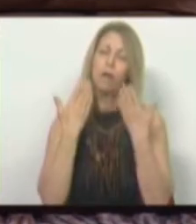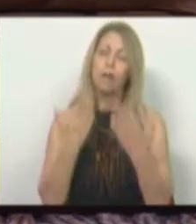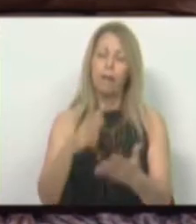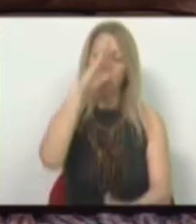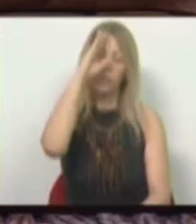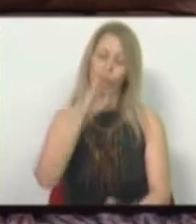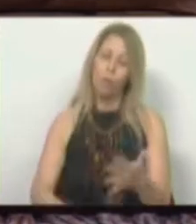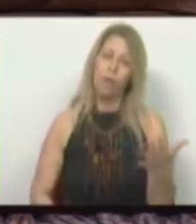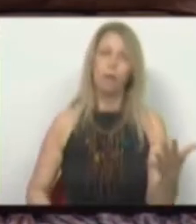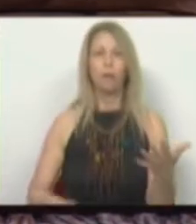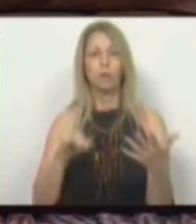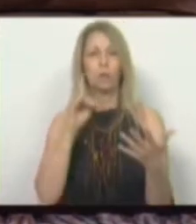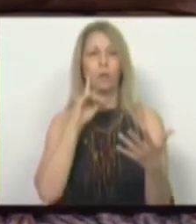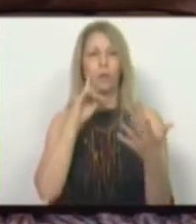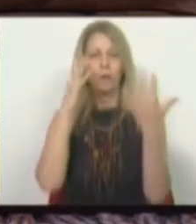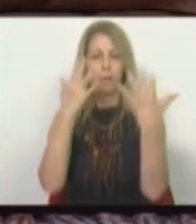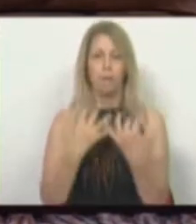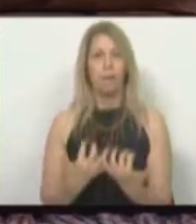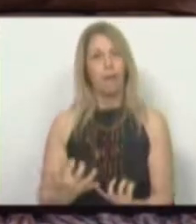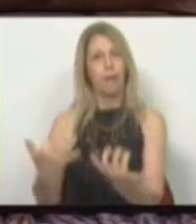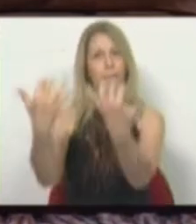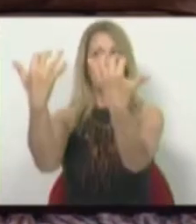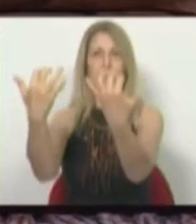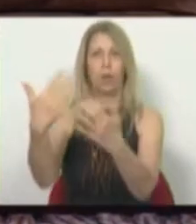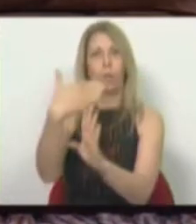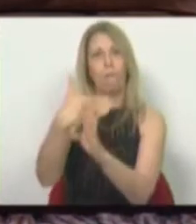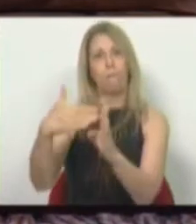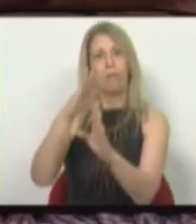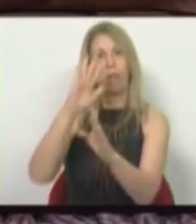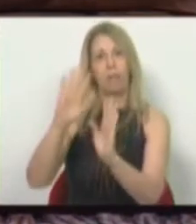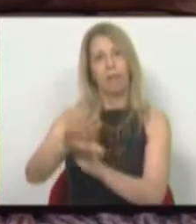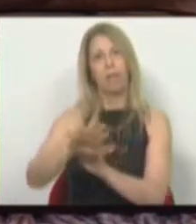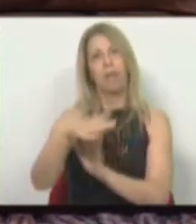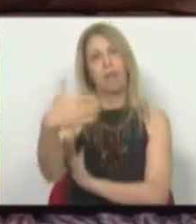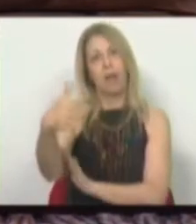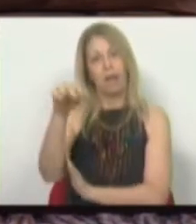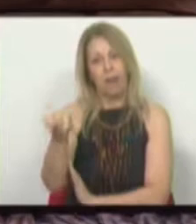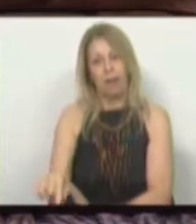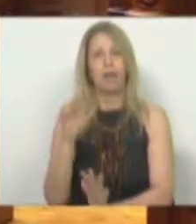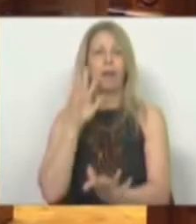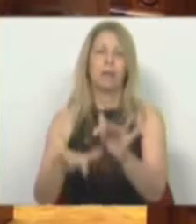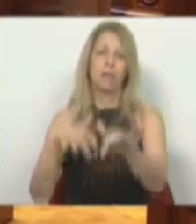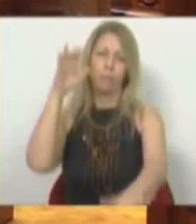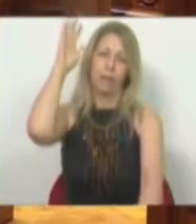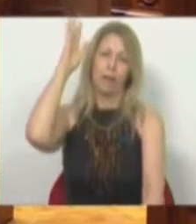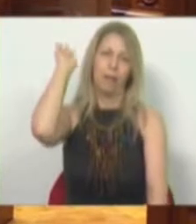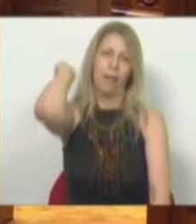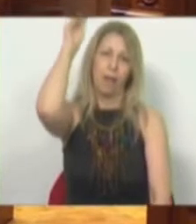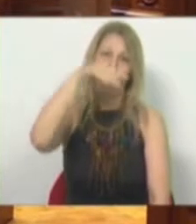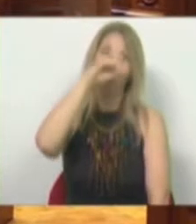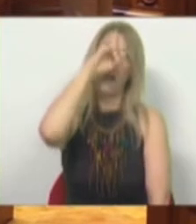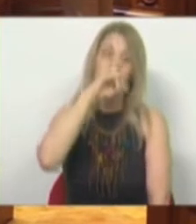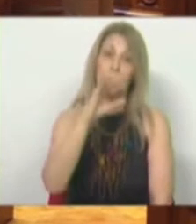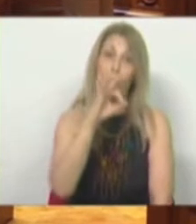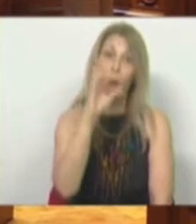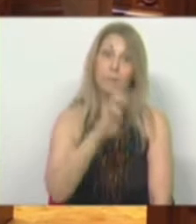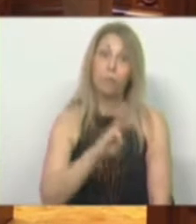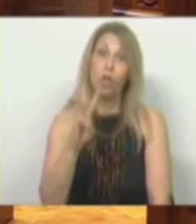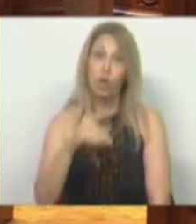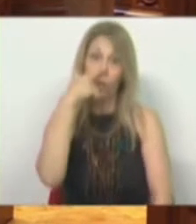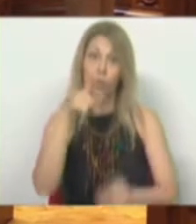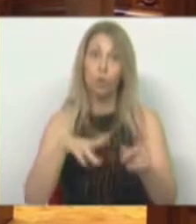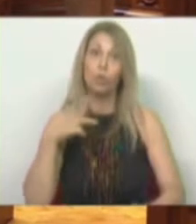do hemiciclo nesta nossa metade-direita aqui na Assembleia da República, lembrem-se que 4 milhões de portugueses são